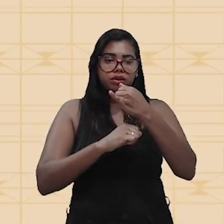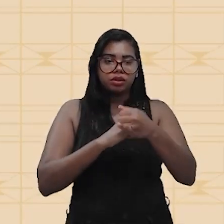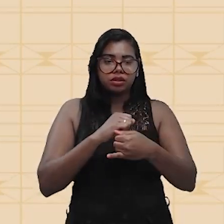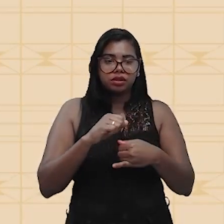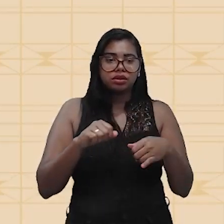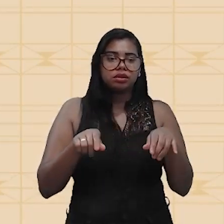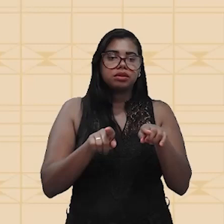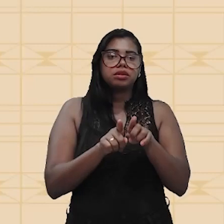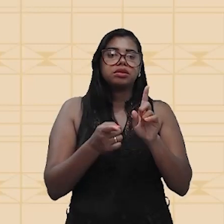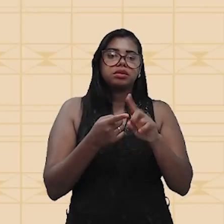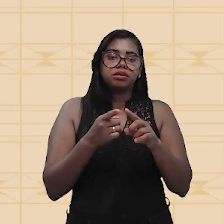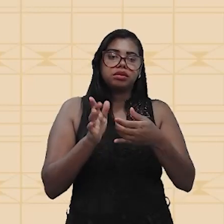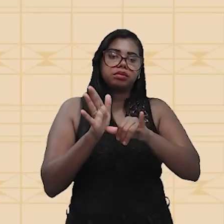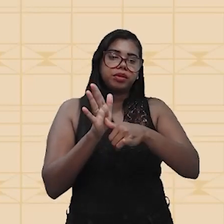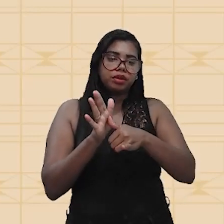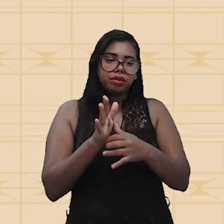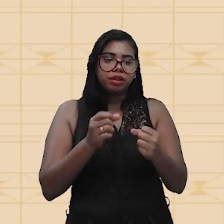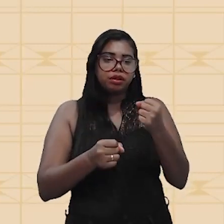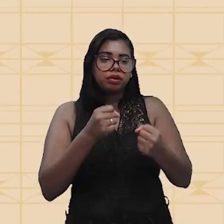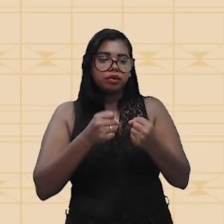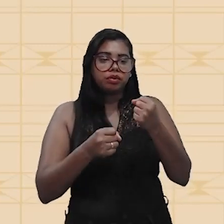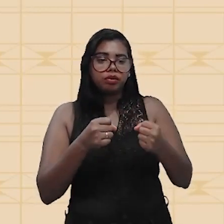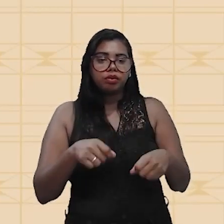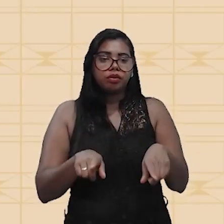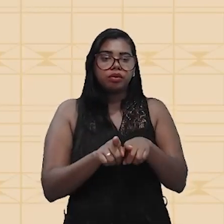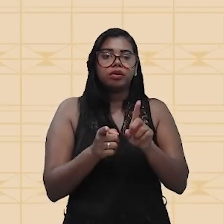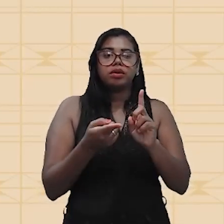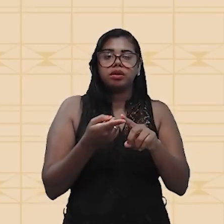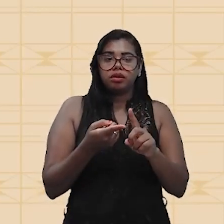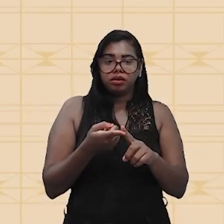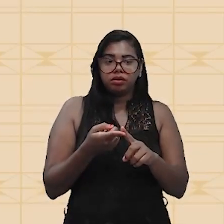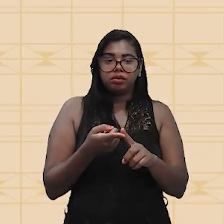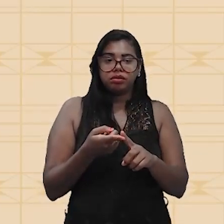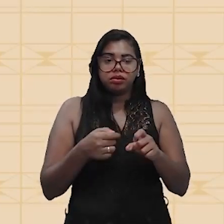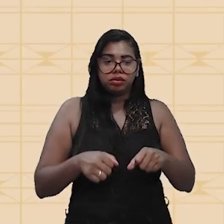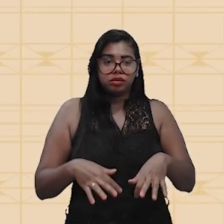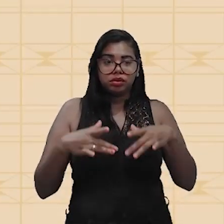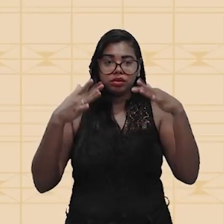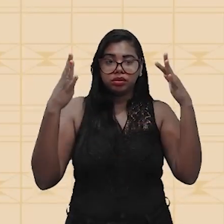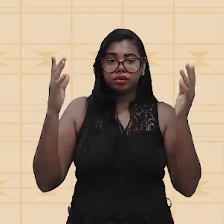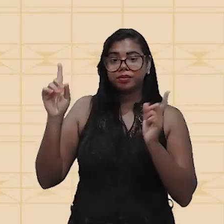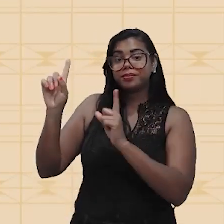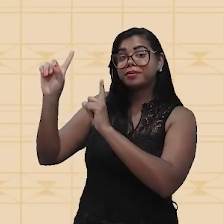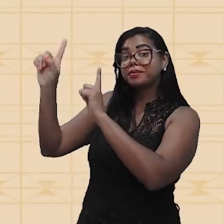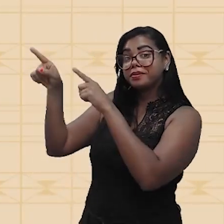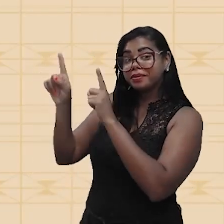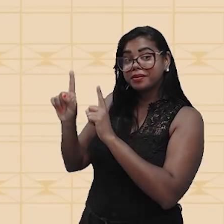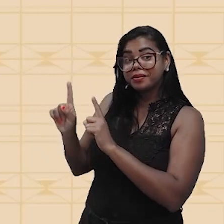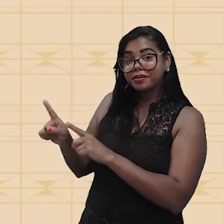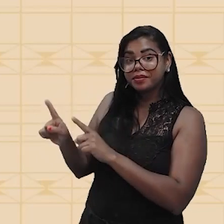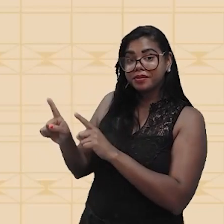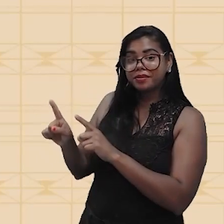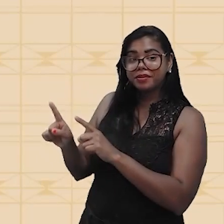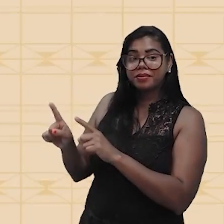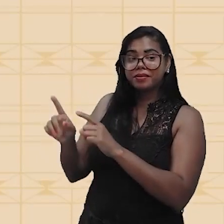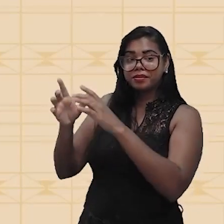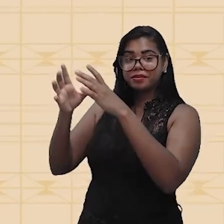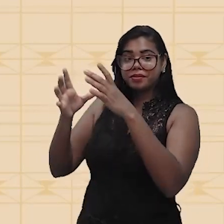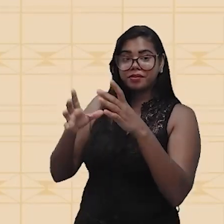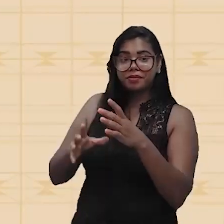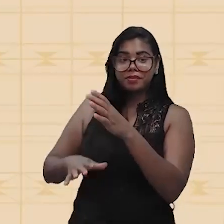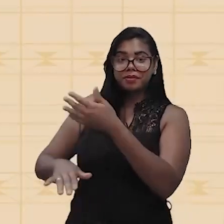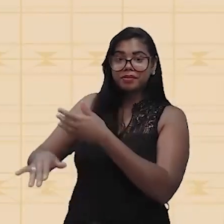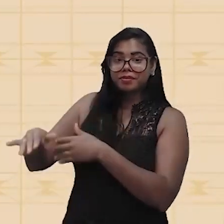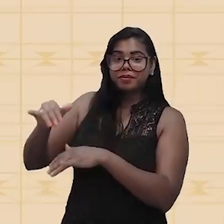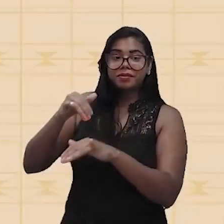na bateria de um carro, mas também nos estados gasosos, como essa imagem que vocês estão vendo, que é o tubo de plasma, onde os elétricos se movimentam por